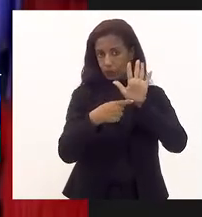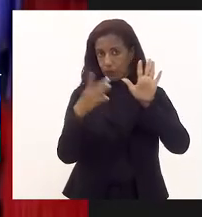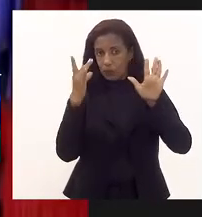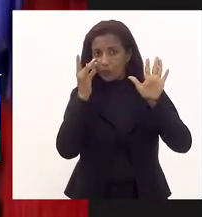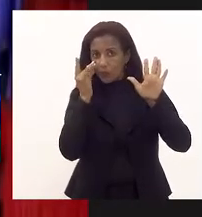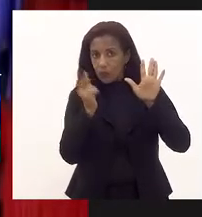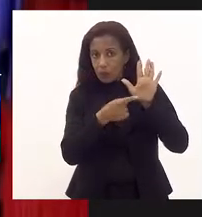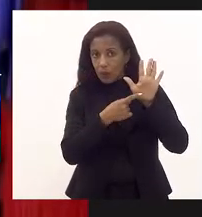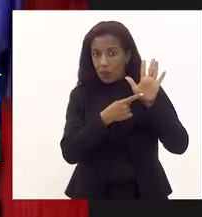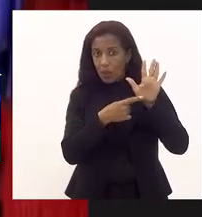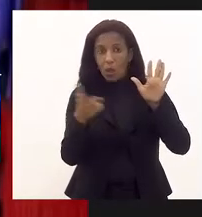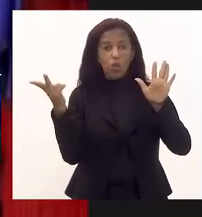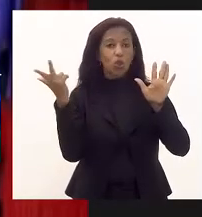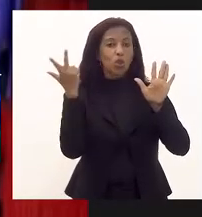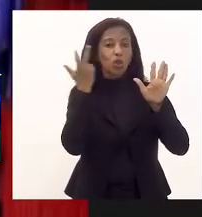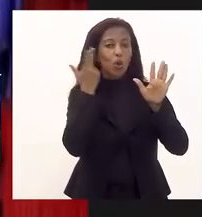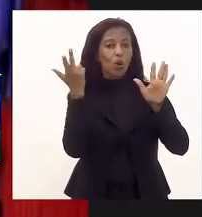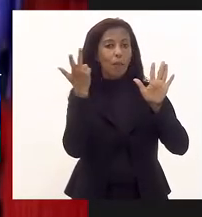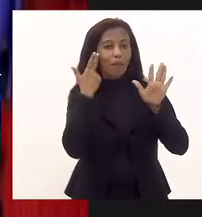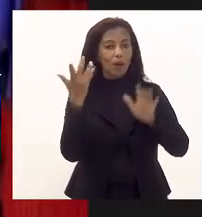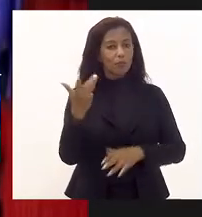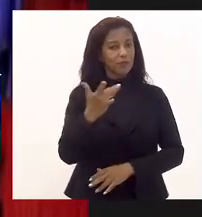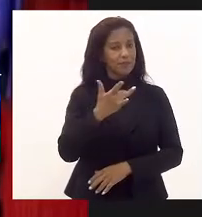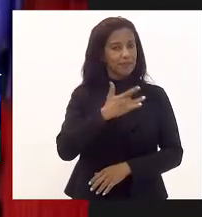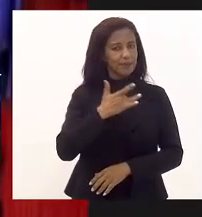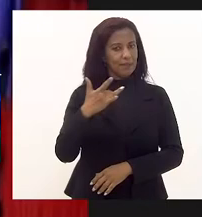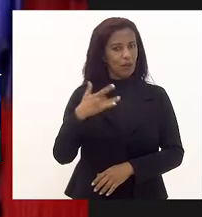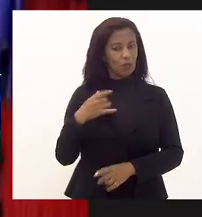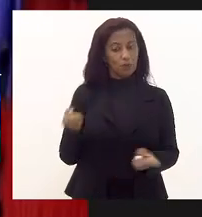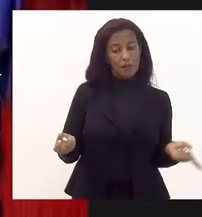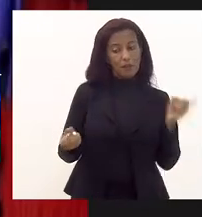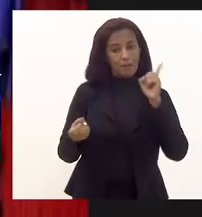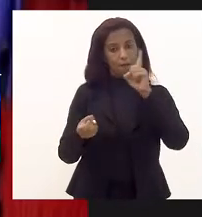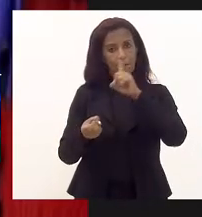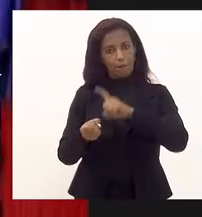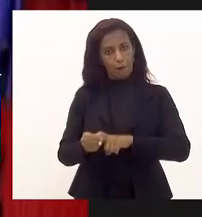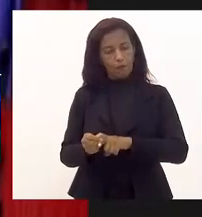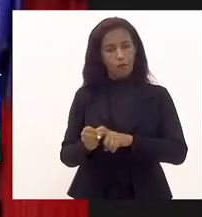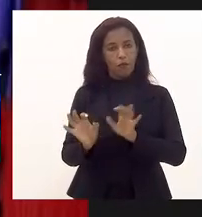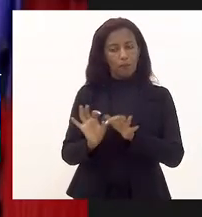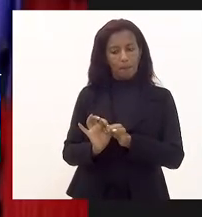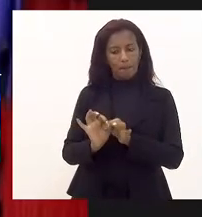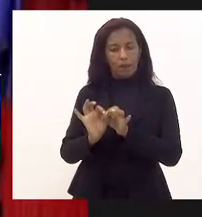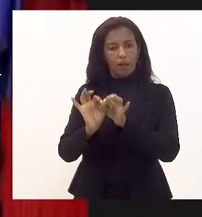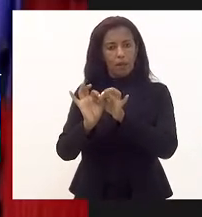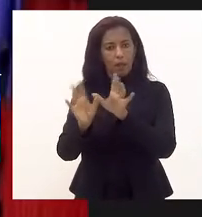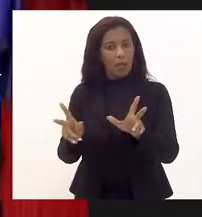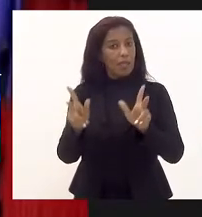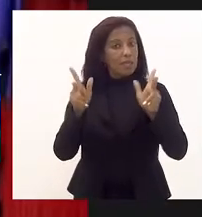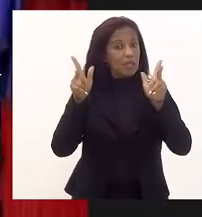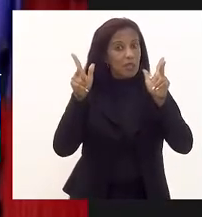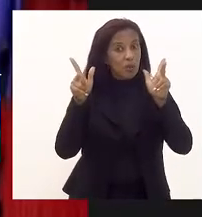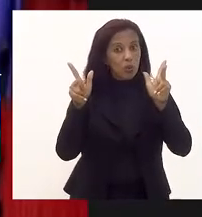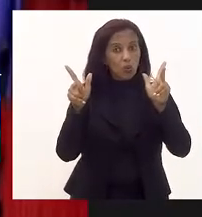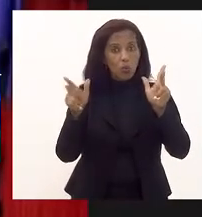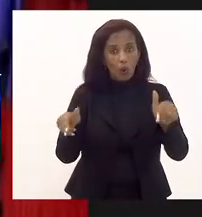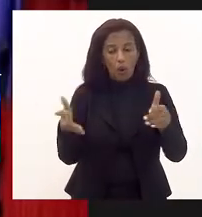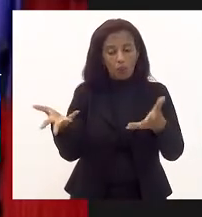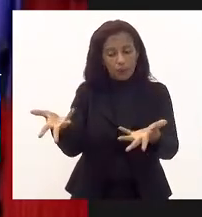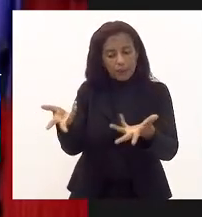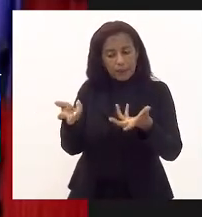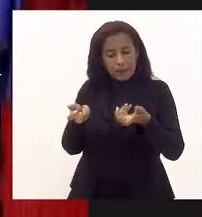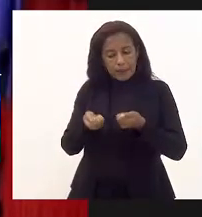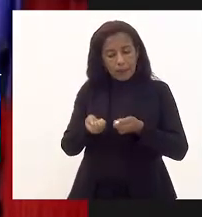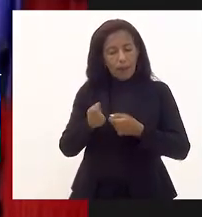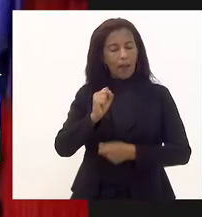estado normal de saúde e deverá ser devolvido para a soltura nas mesmas condições assim que